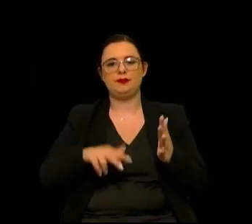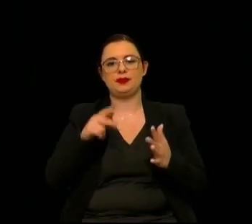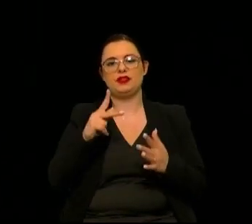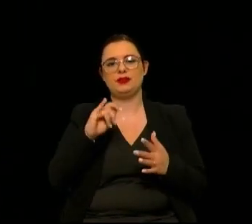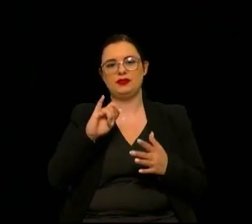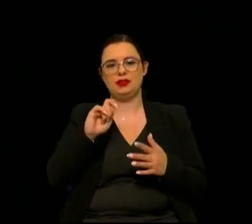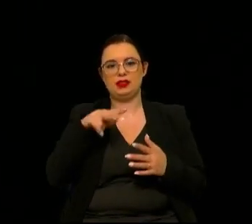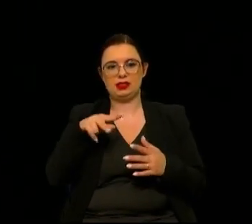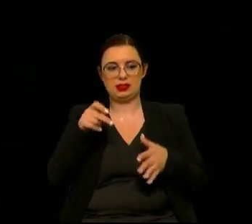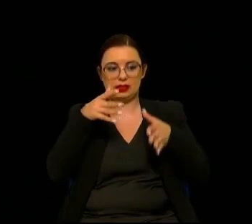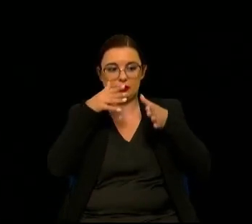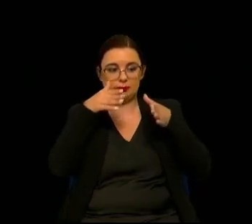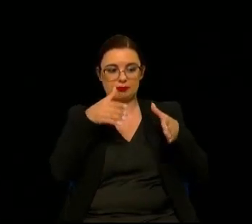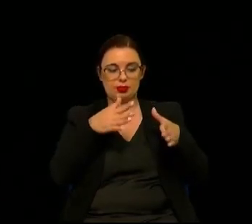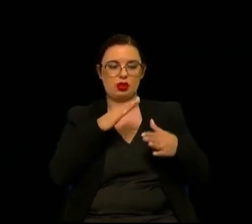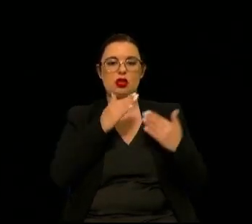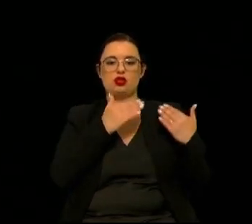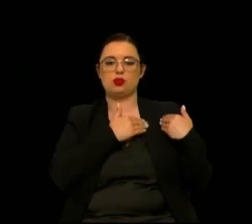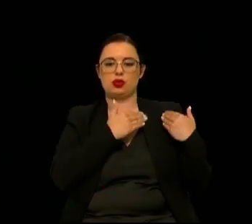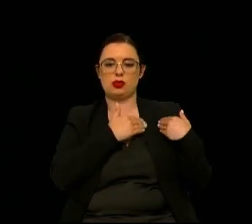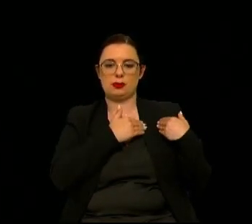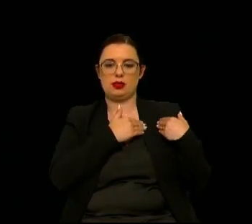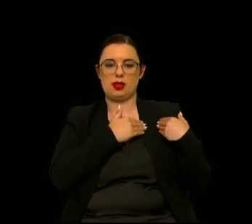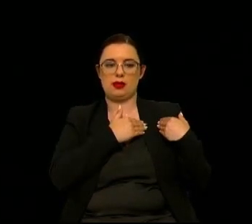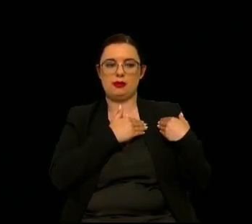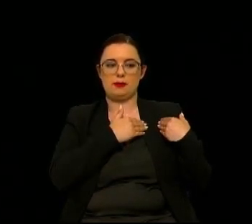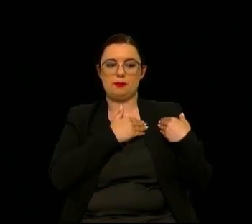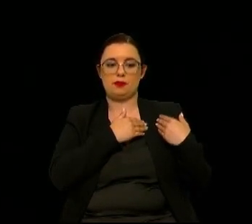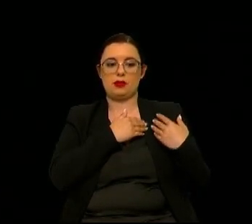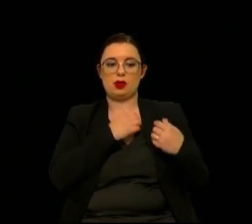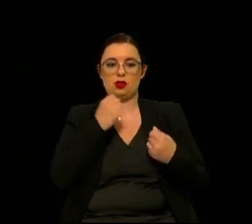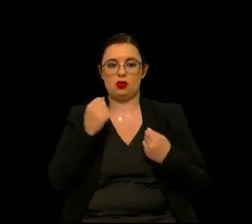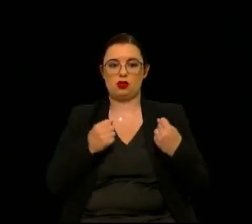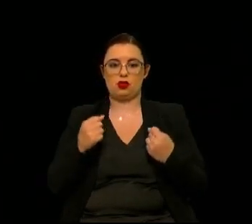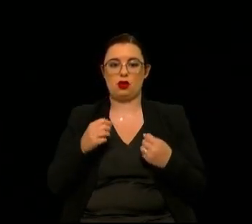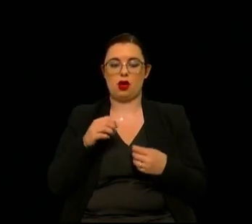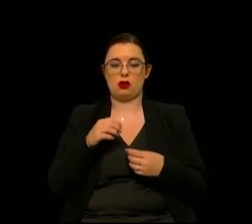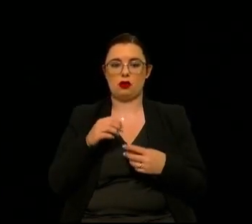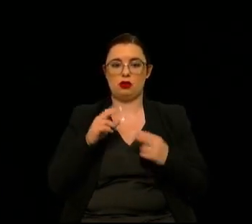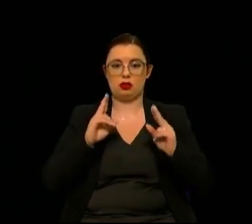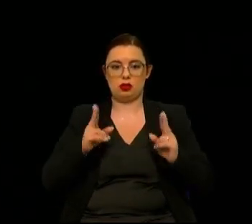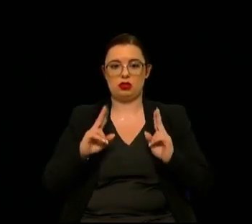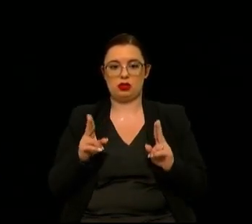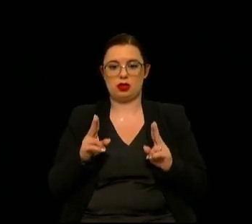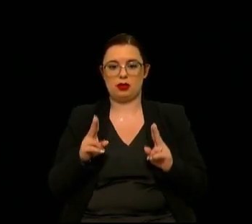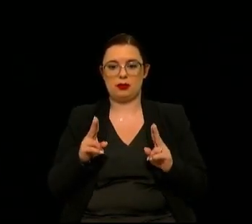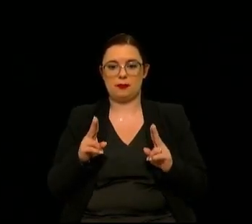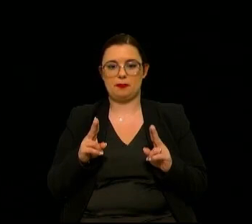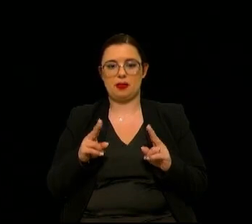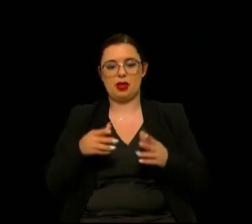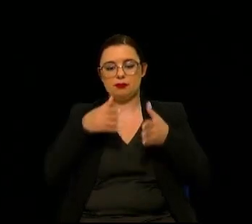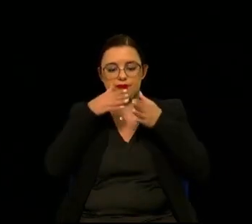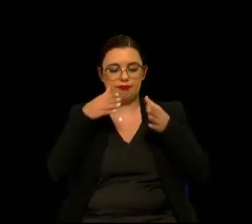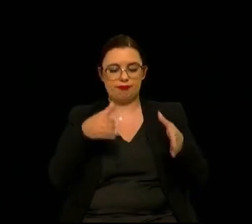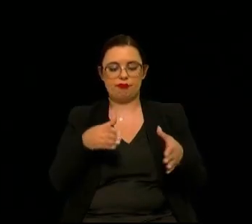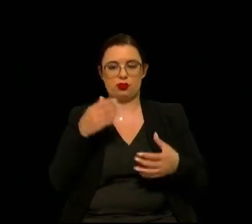responsabilidade da atuação digamos assim do veículo na estrada é centrado o condutor